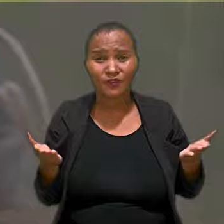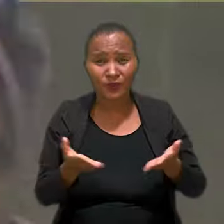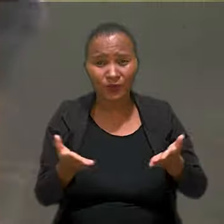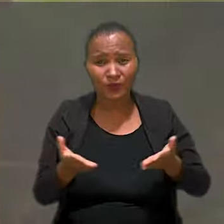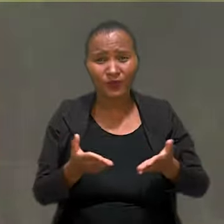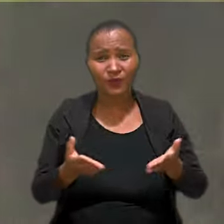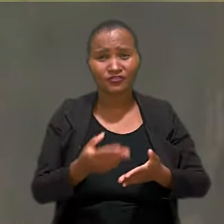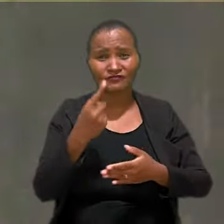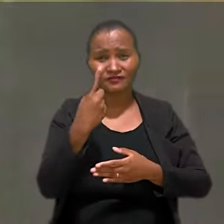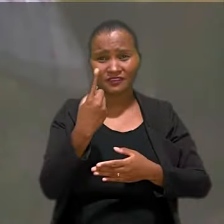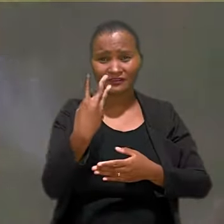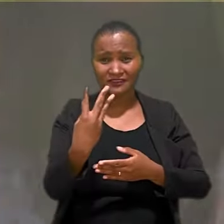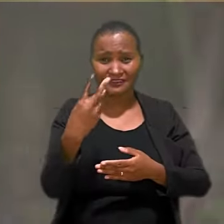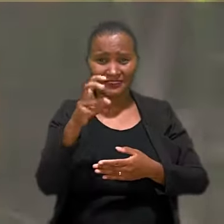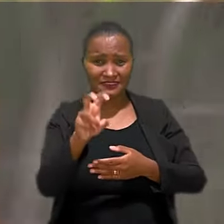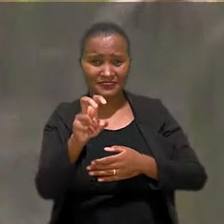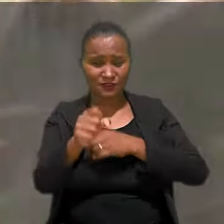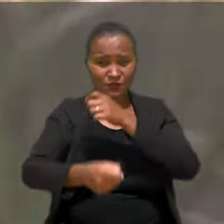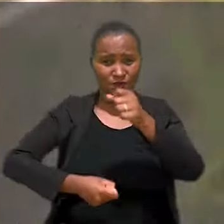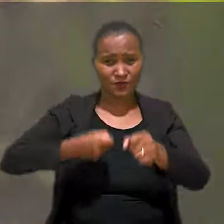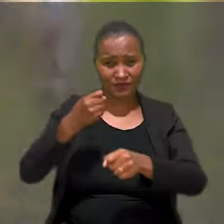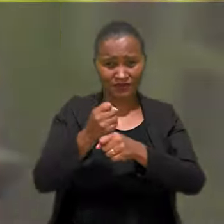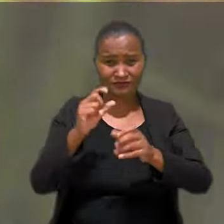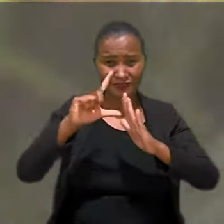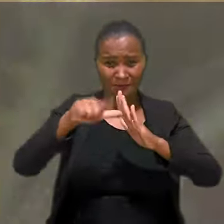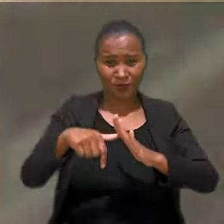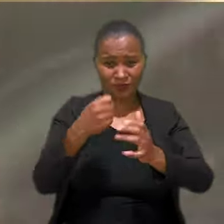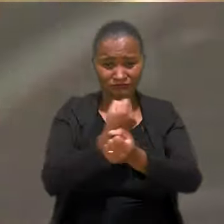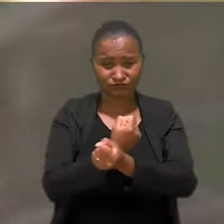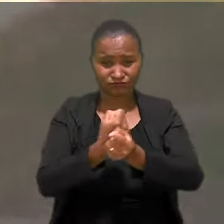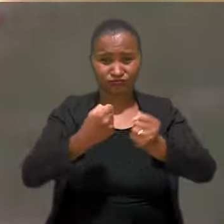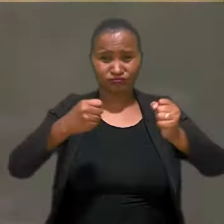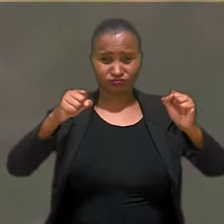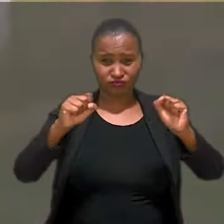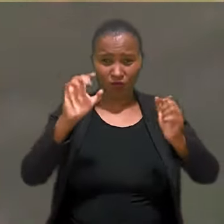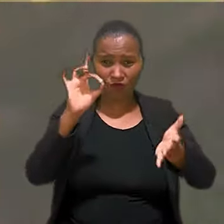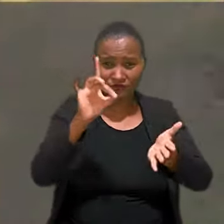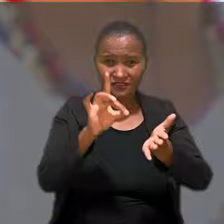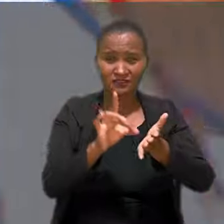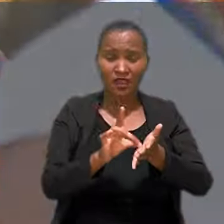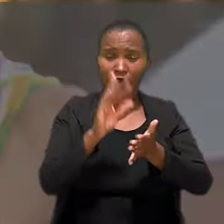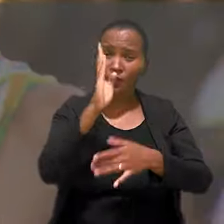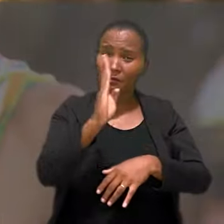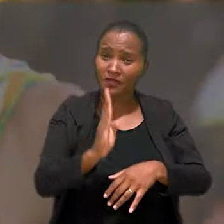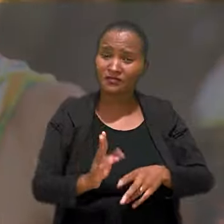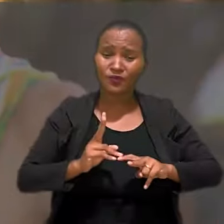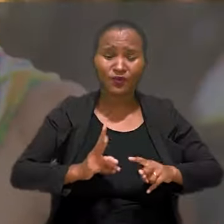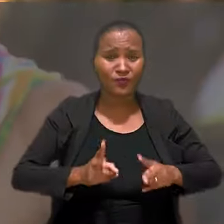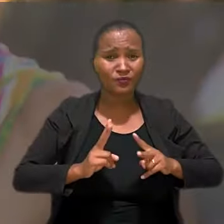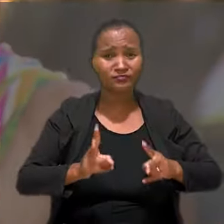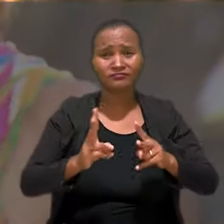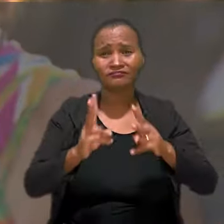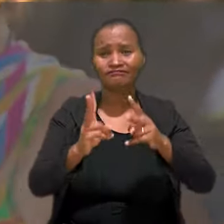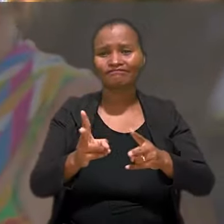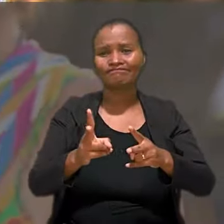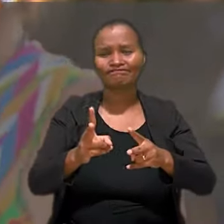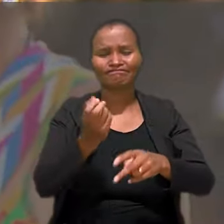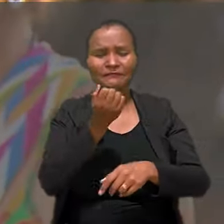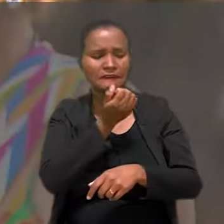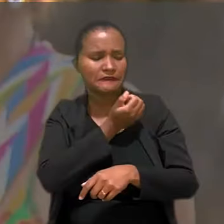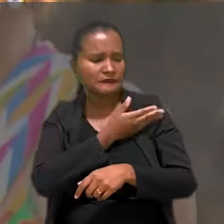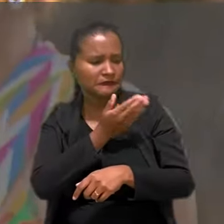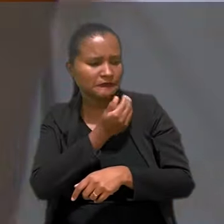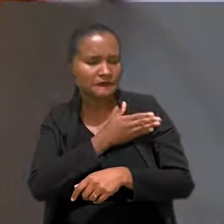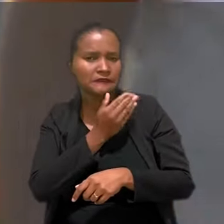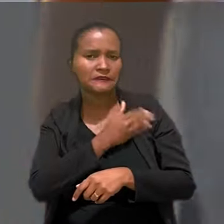Hoje, 135 anos após a abolição oficial da escravatura, o Brasil continua registrando atos